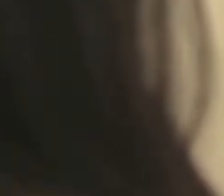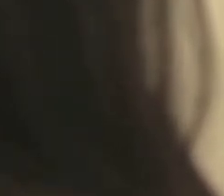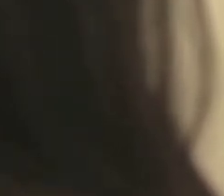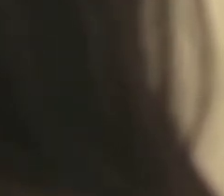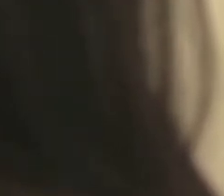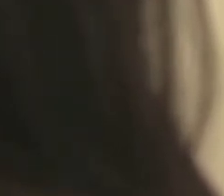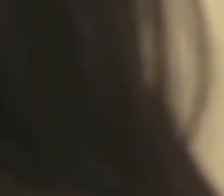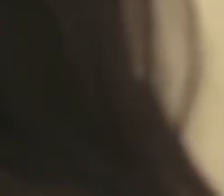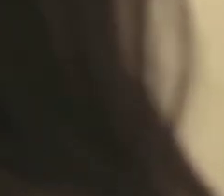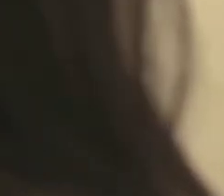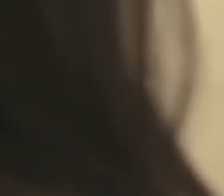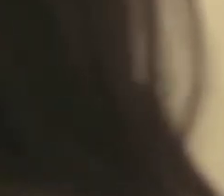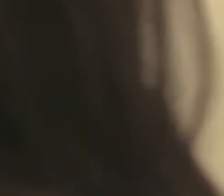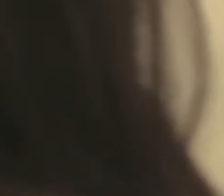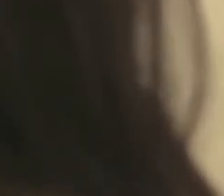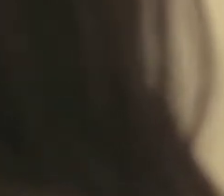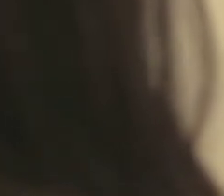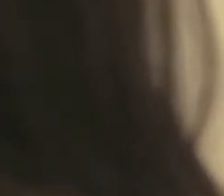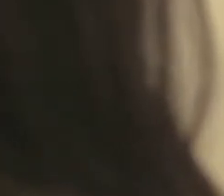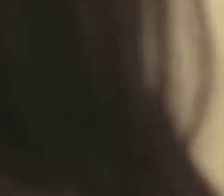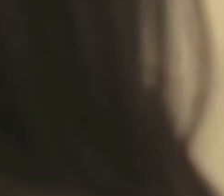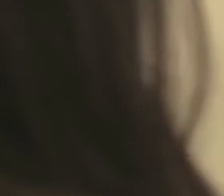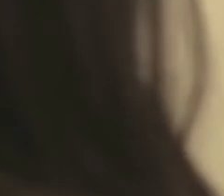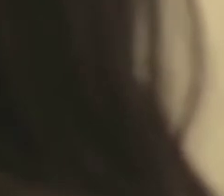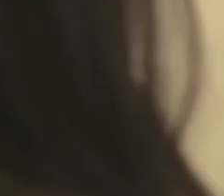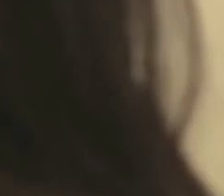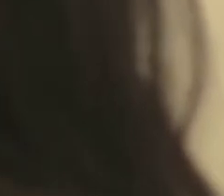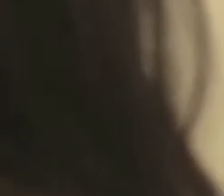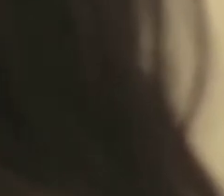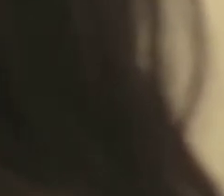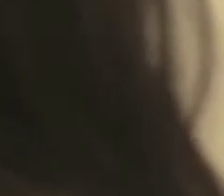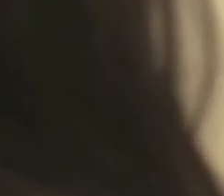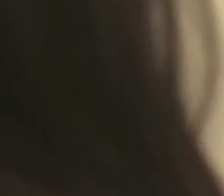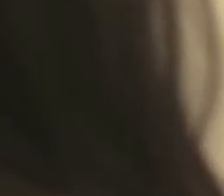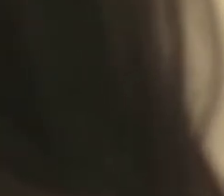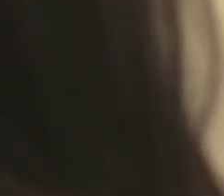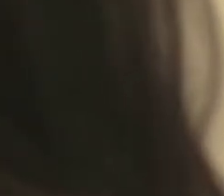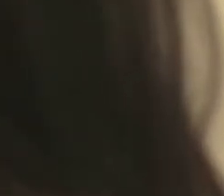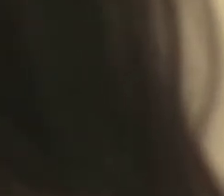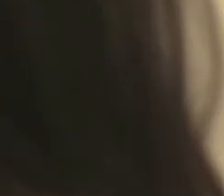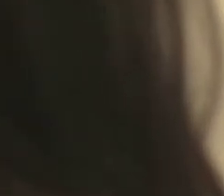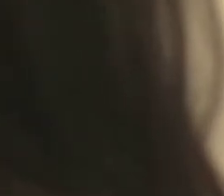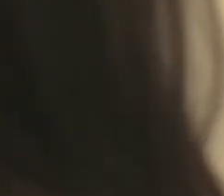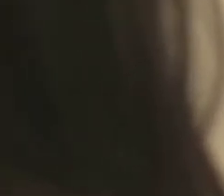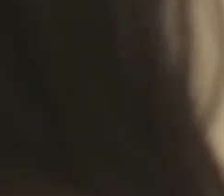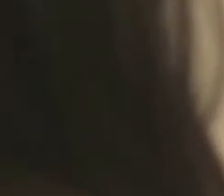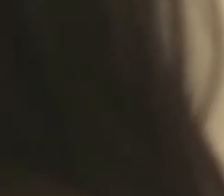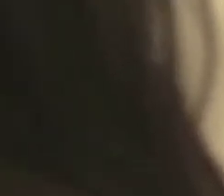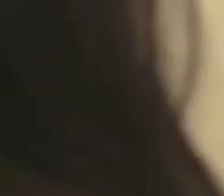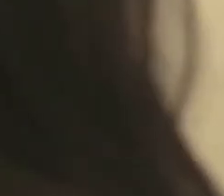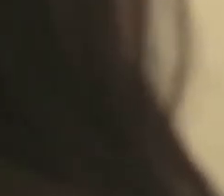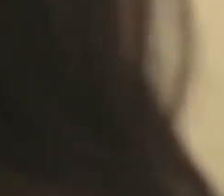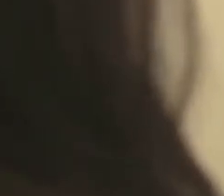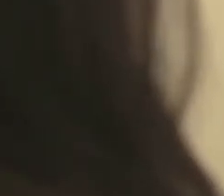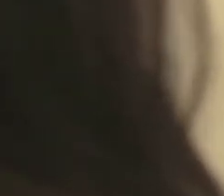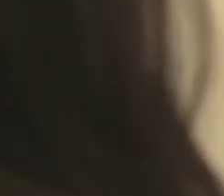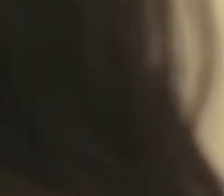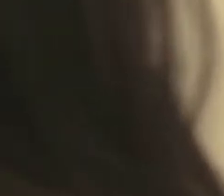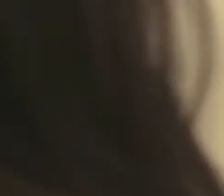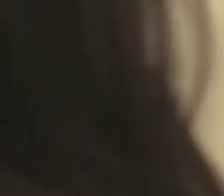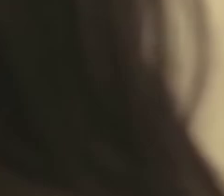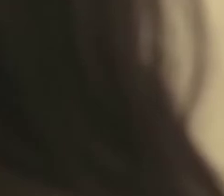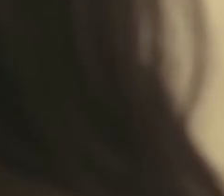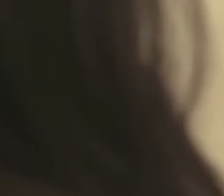Do you have any other questions? No, I don't think so, but I've heard a lot of good things about your company and I would really like to work here.